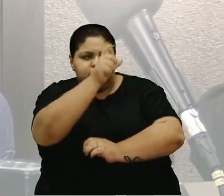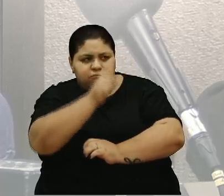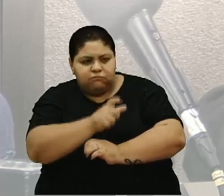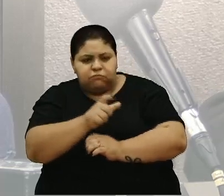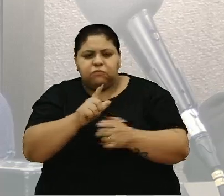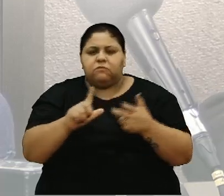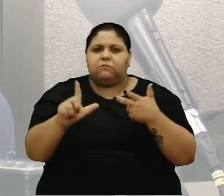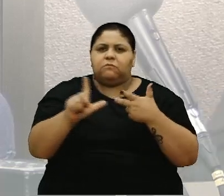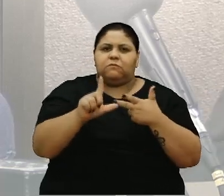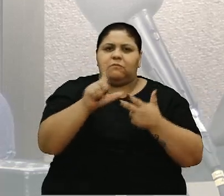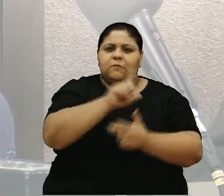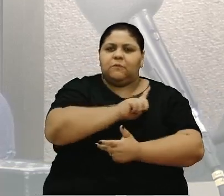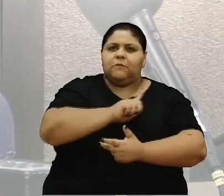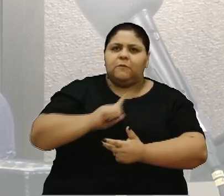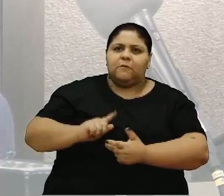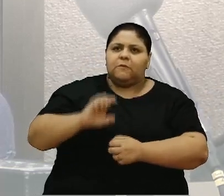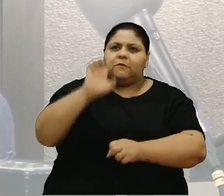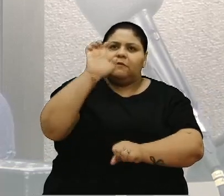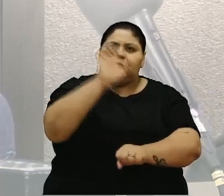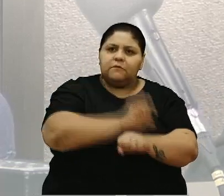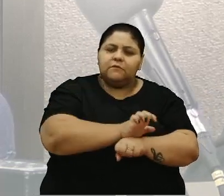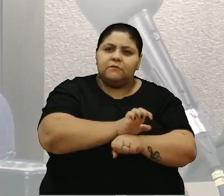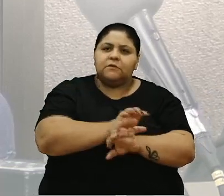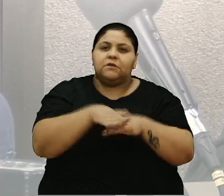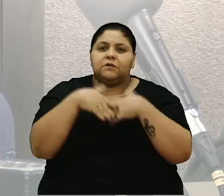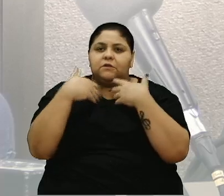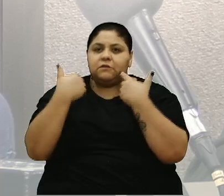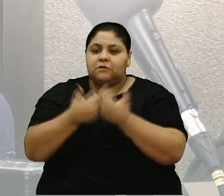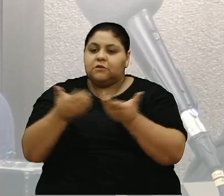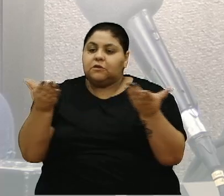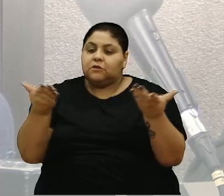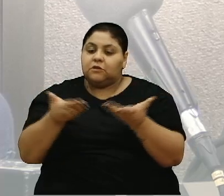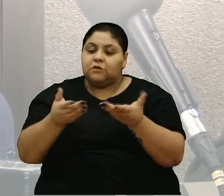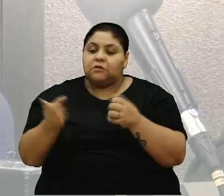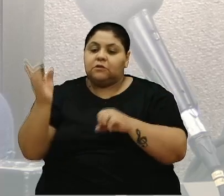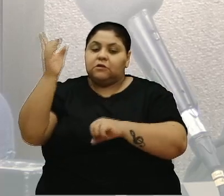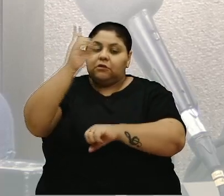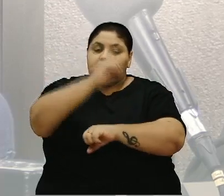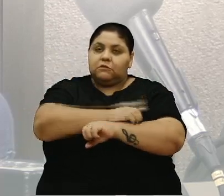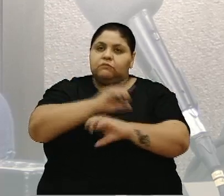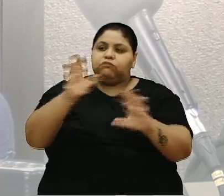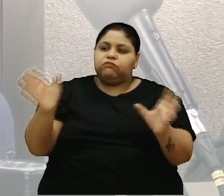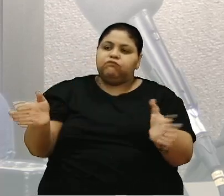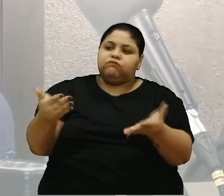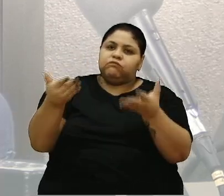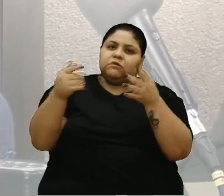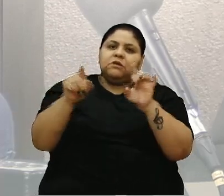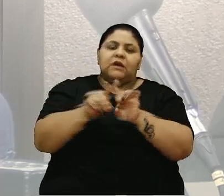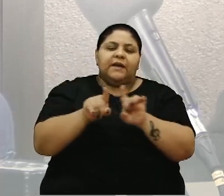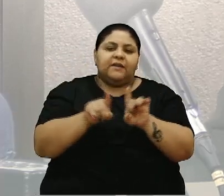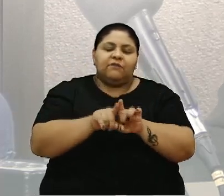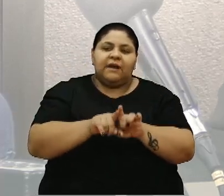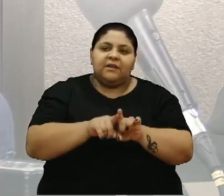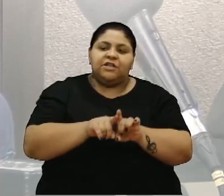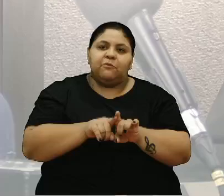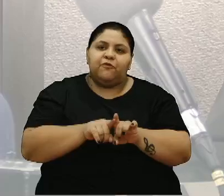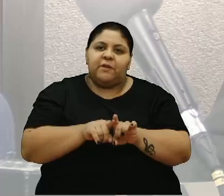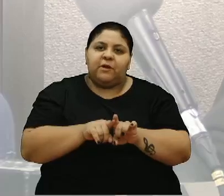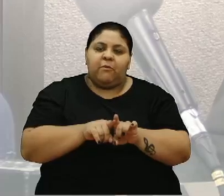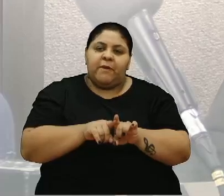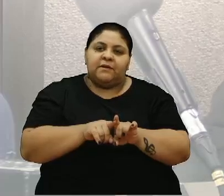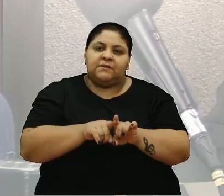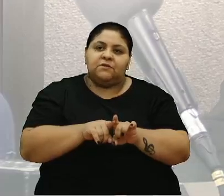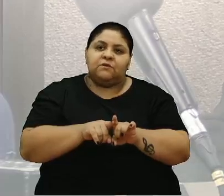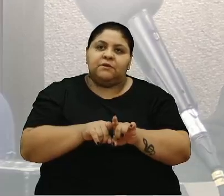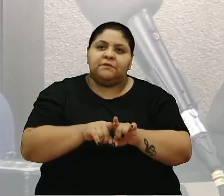Legislativo, o Governo do Estado. Então, hoje é realmente um dia de comemorar e aqui eu quero deixar um parabéns também